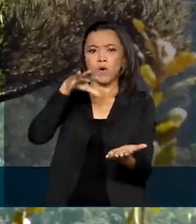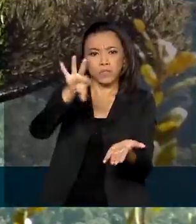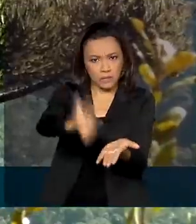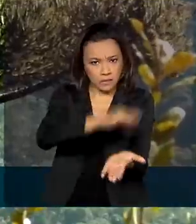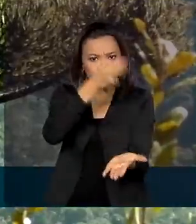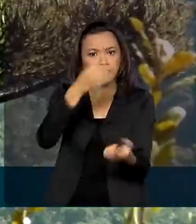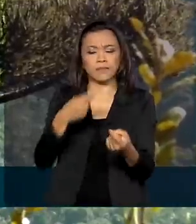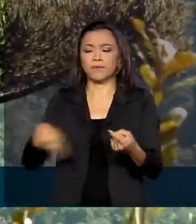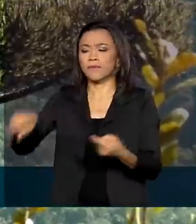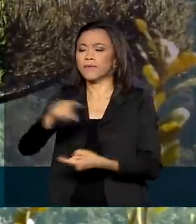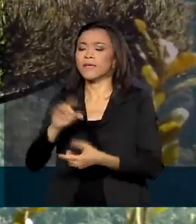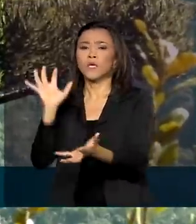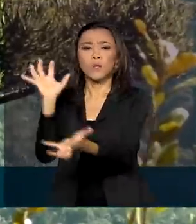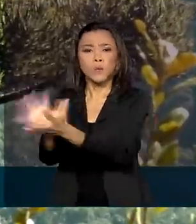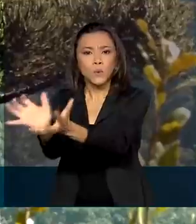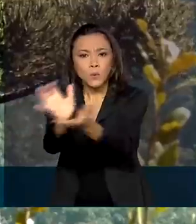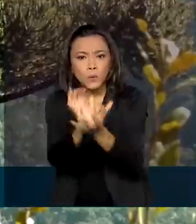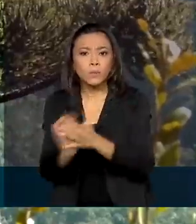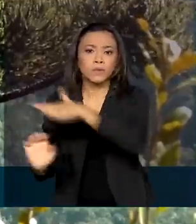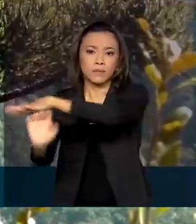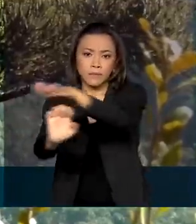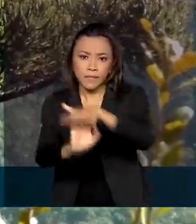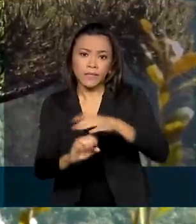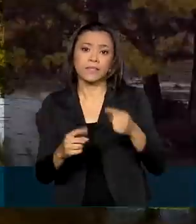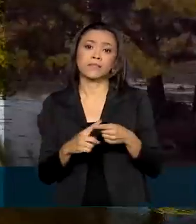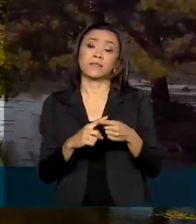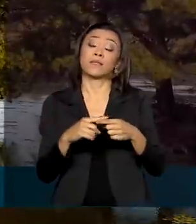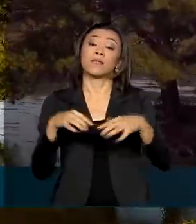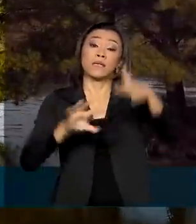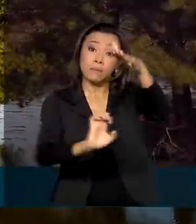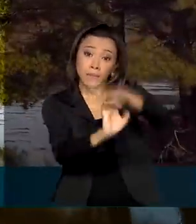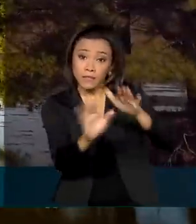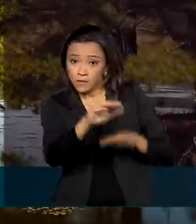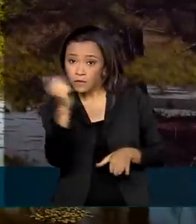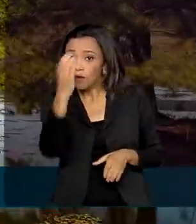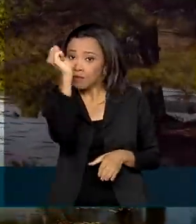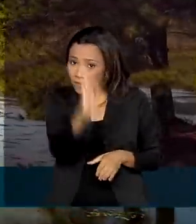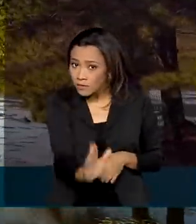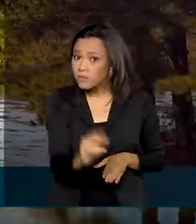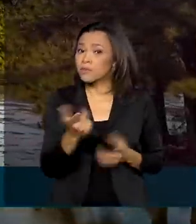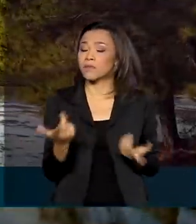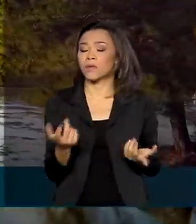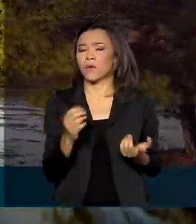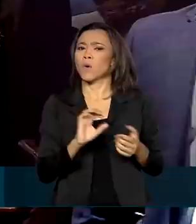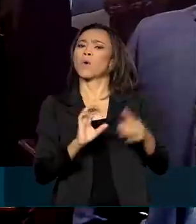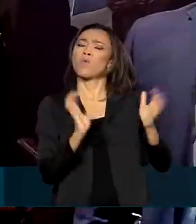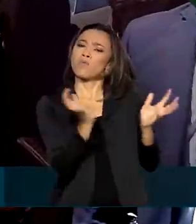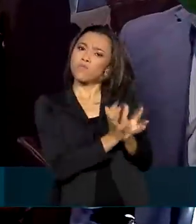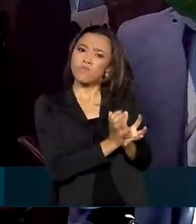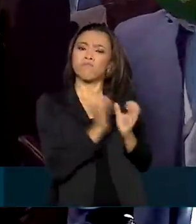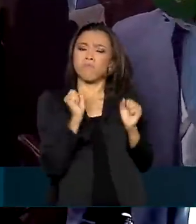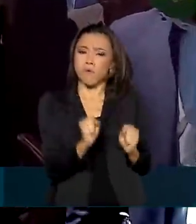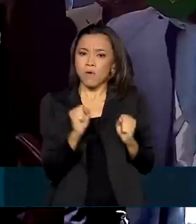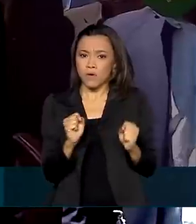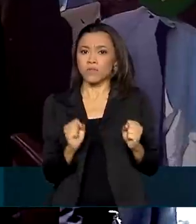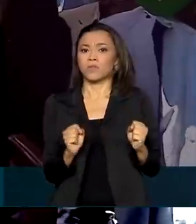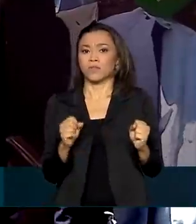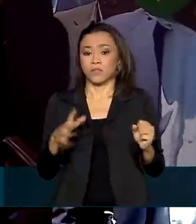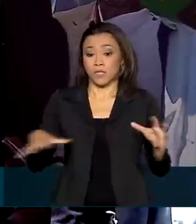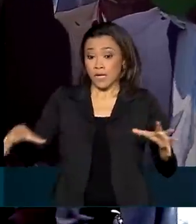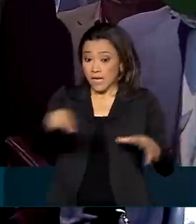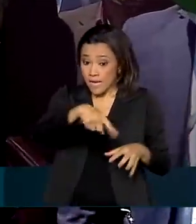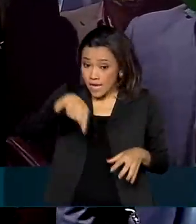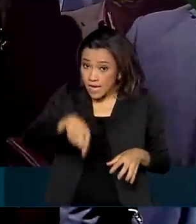fundos e outras entidades nacionais e estrangeiras individualmente ou em consórcio. Este será o